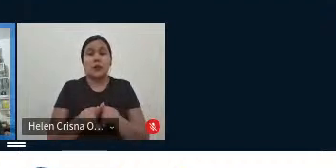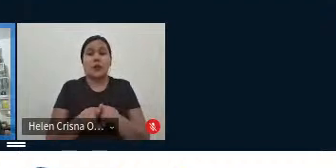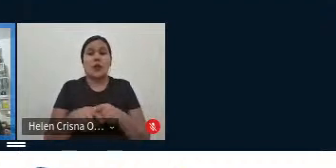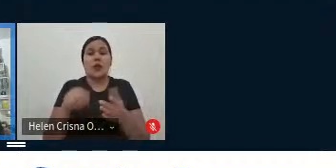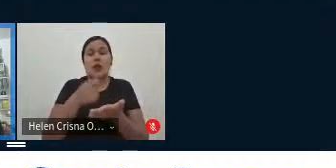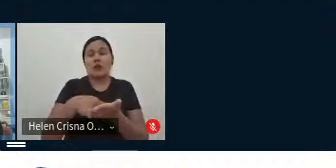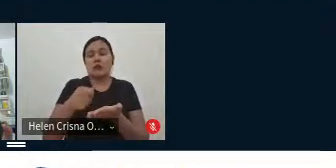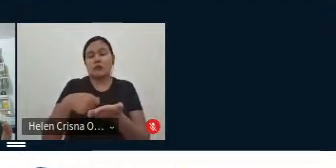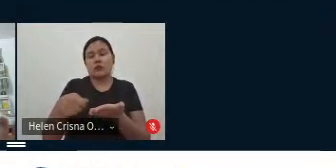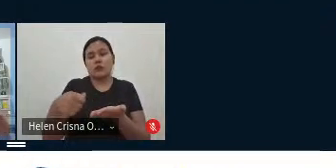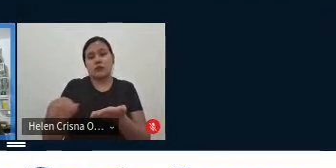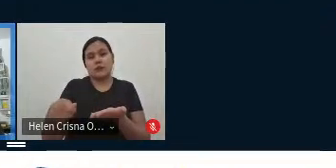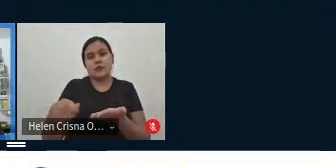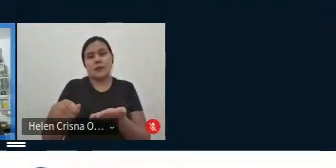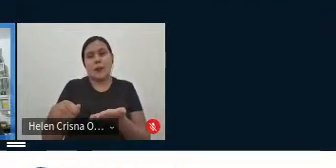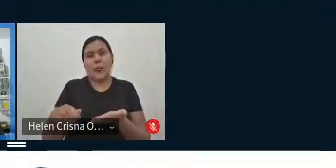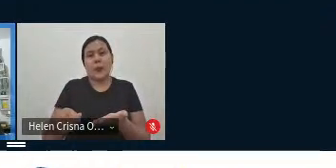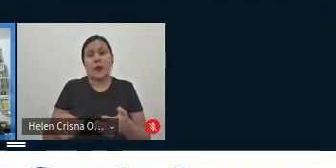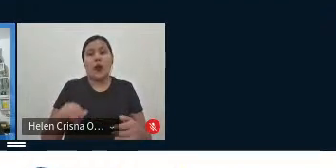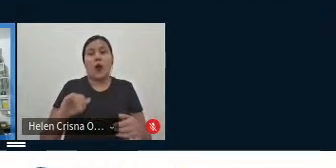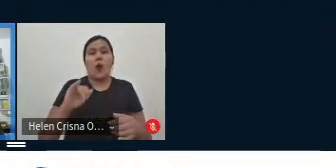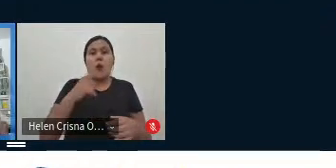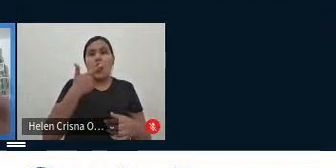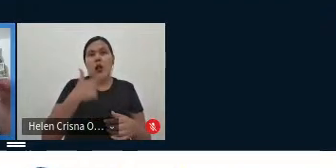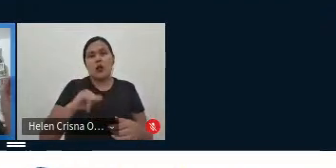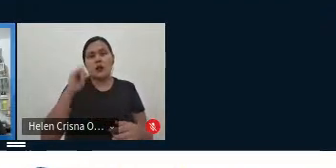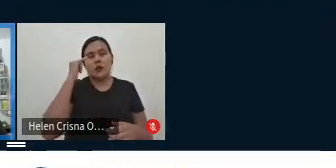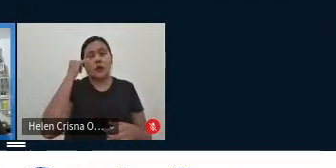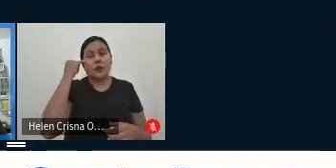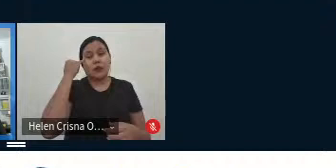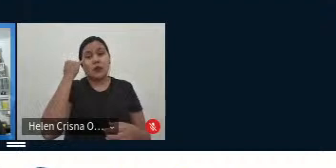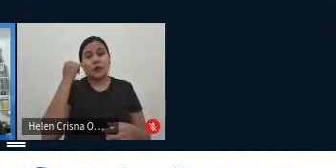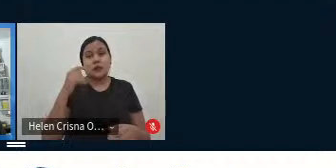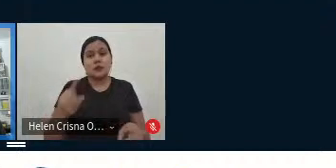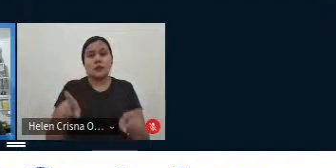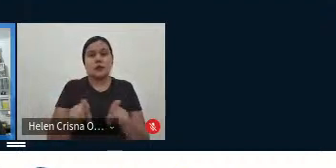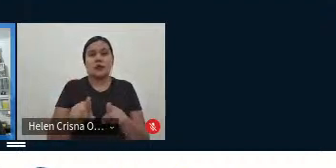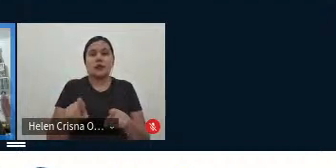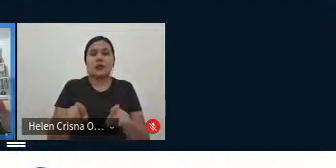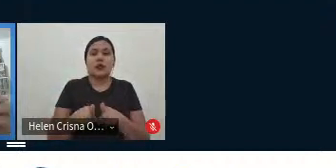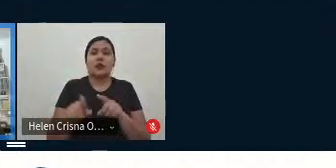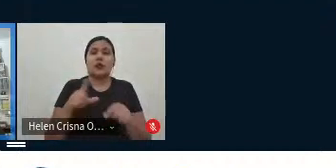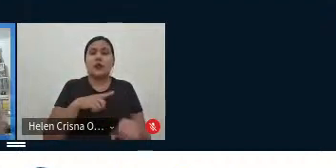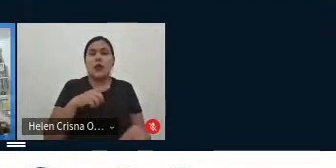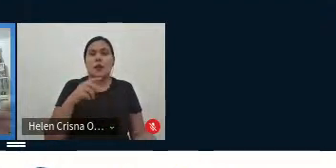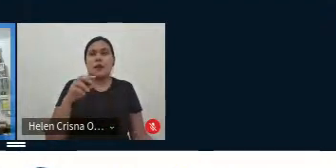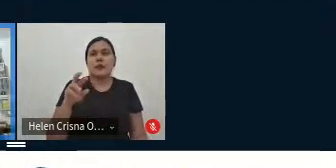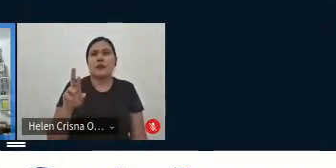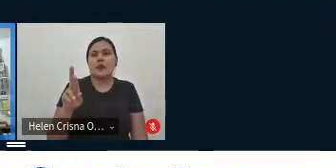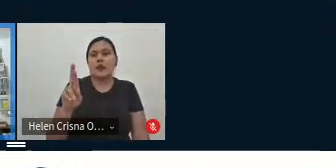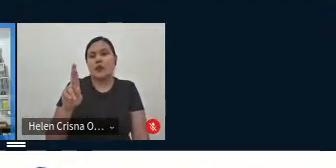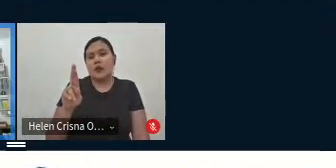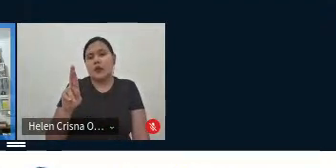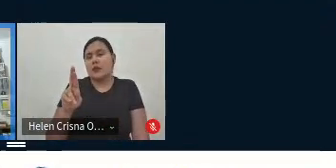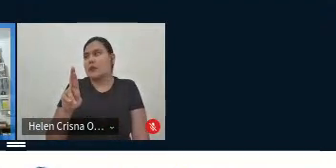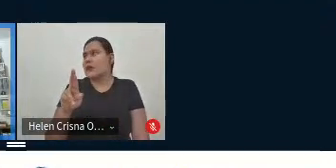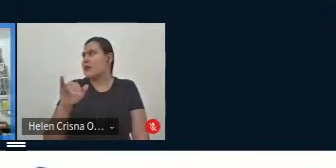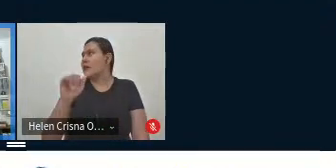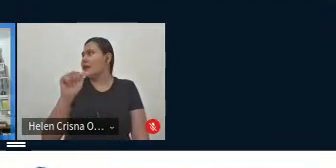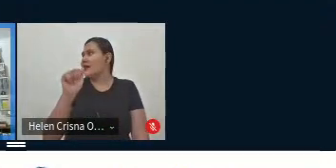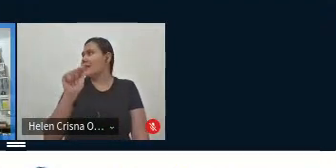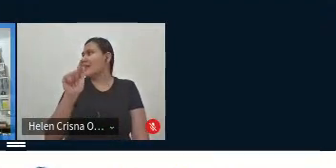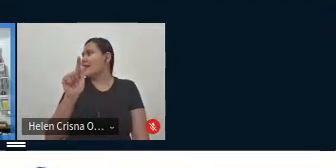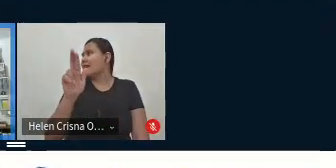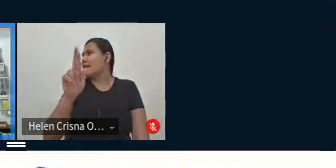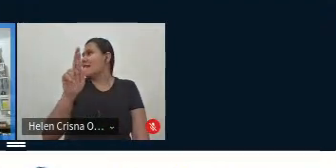escrita. No japonês, nós temos o hiragana, o katakana e o kanji, que são modalidades de escrita que se integram